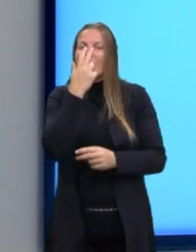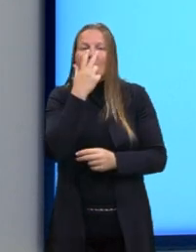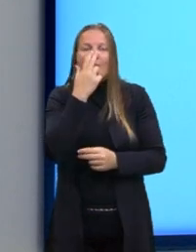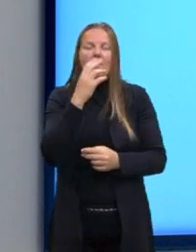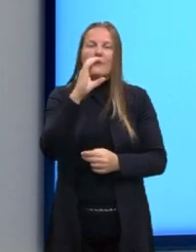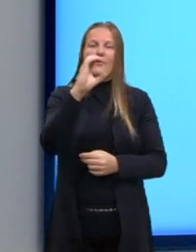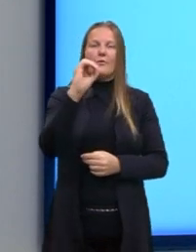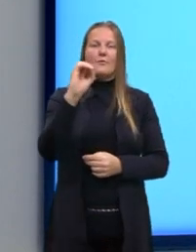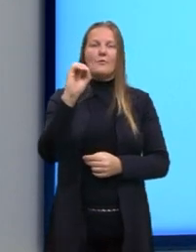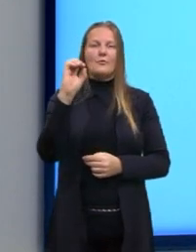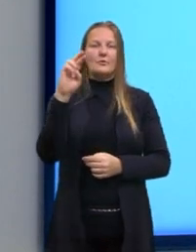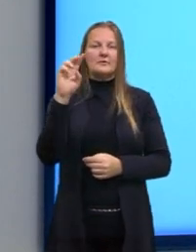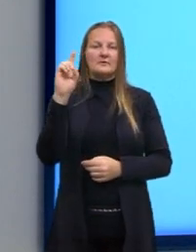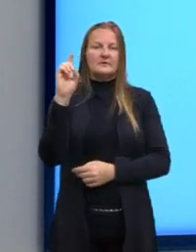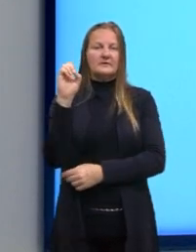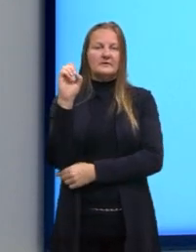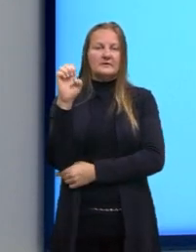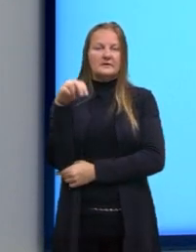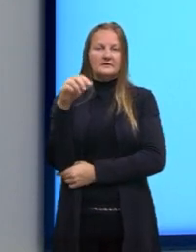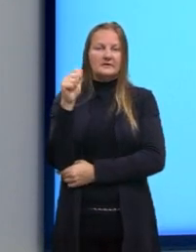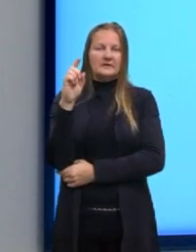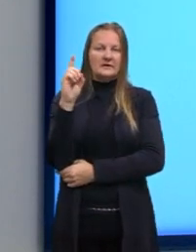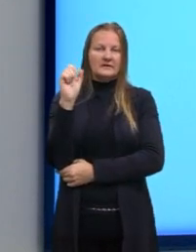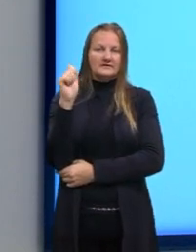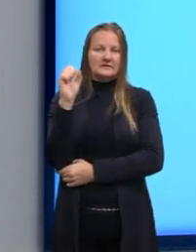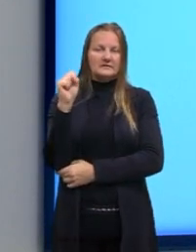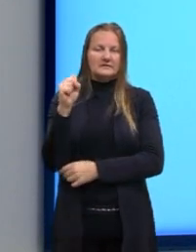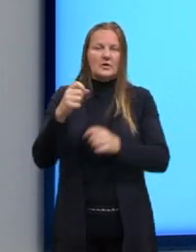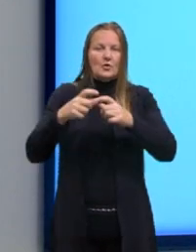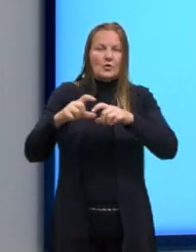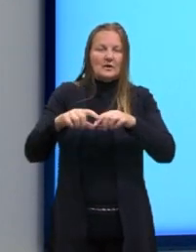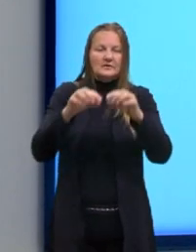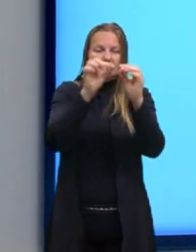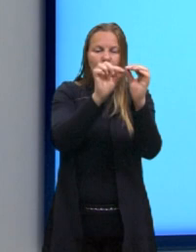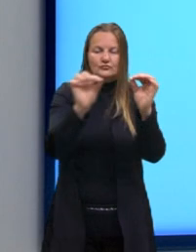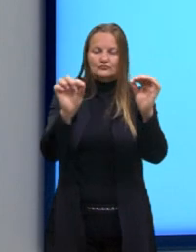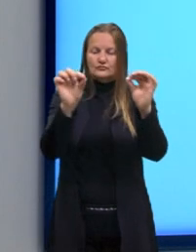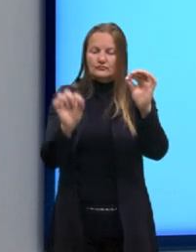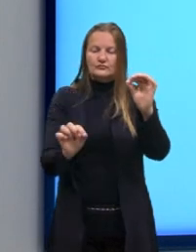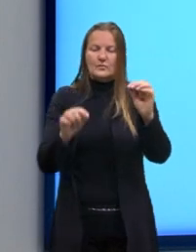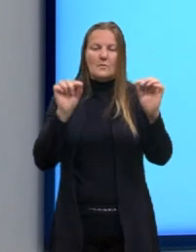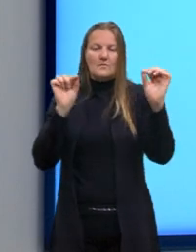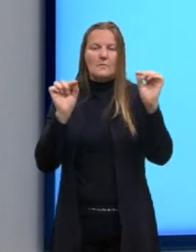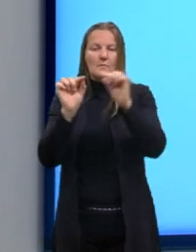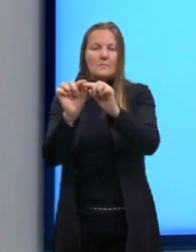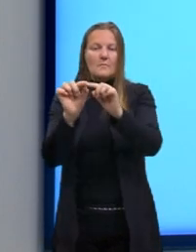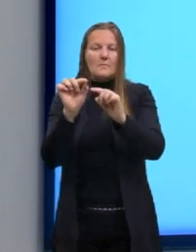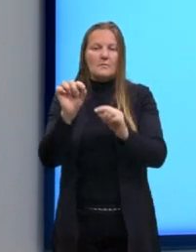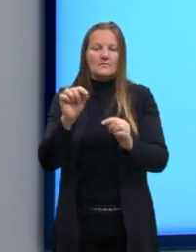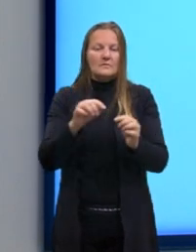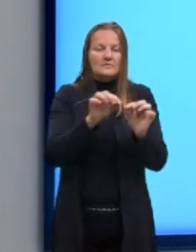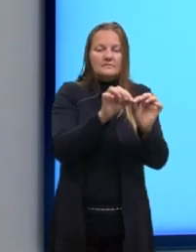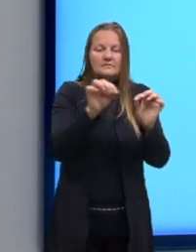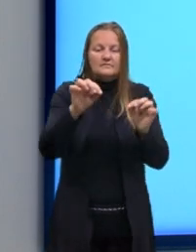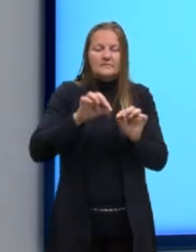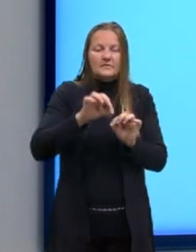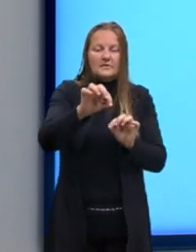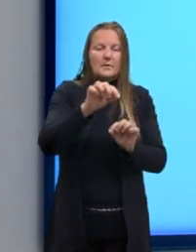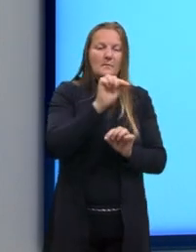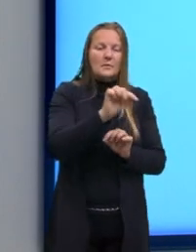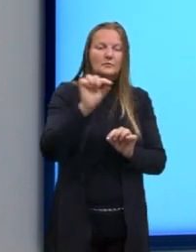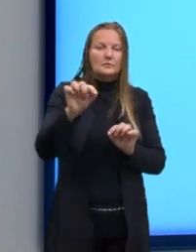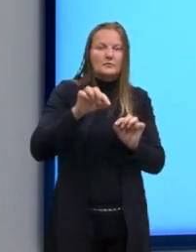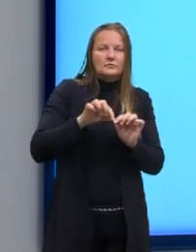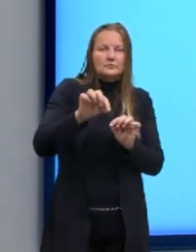dentro da geometria analítica, localização de ponto, como que eu faço para calcular a distância entre dois pontos,